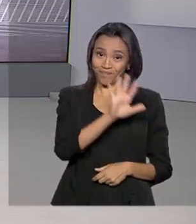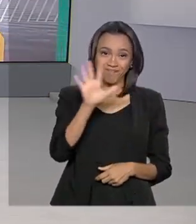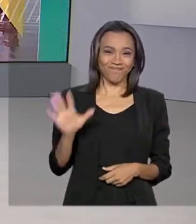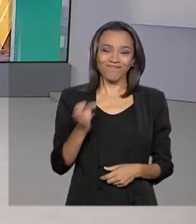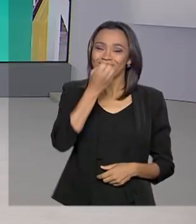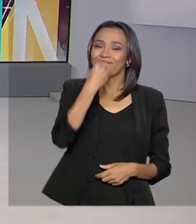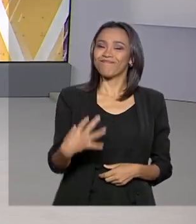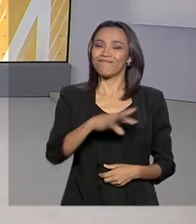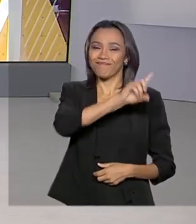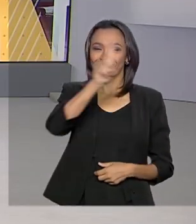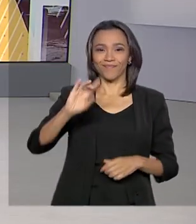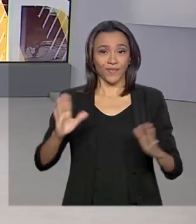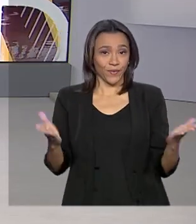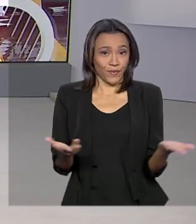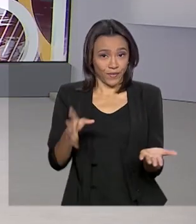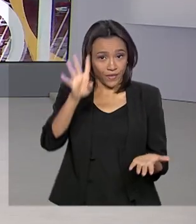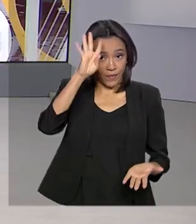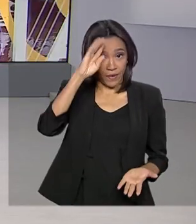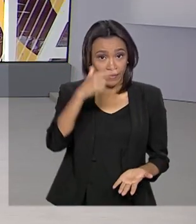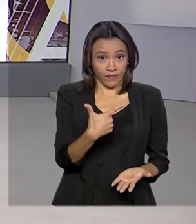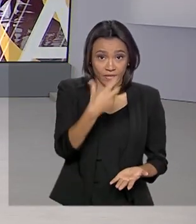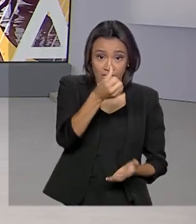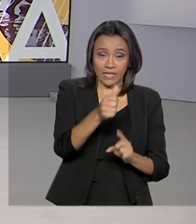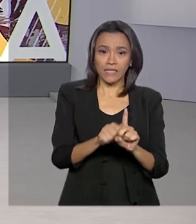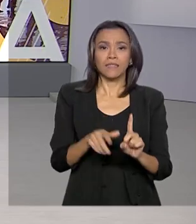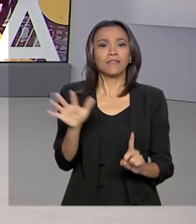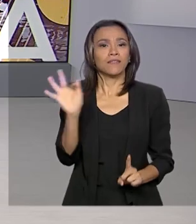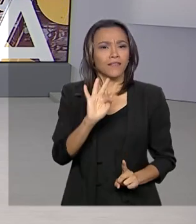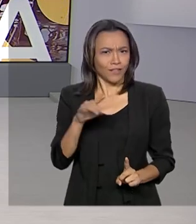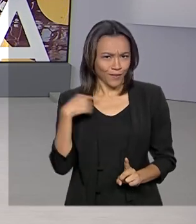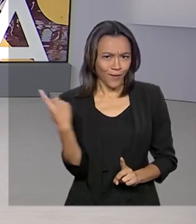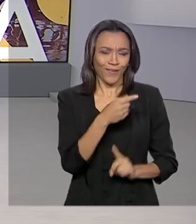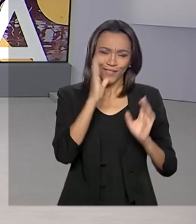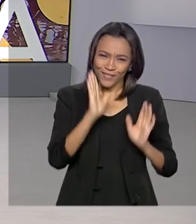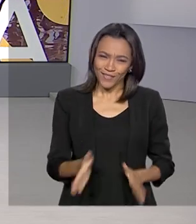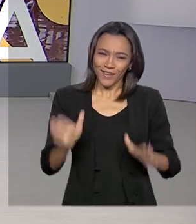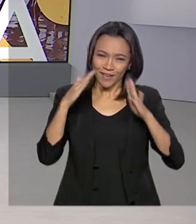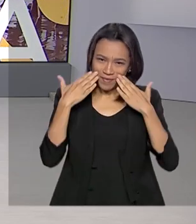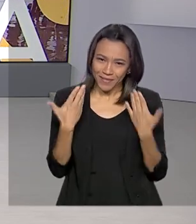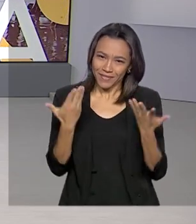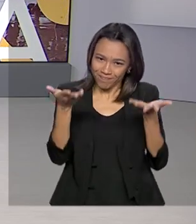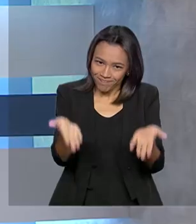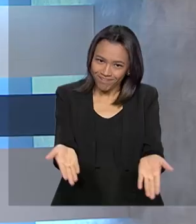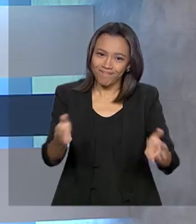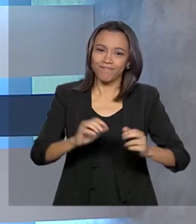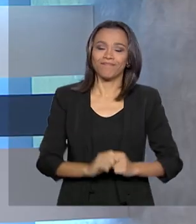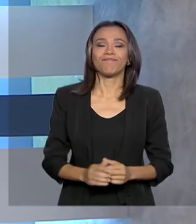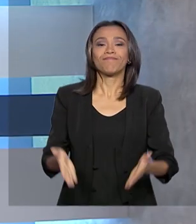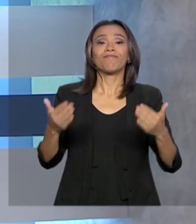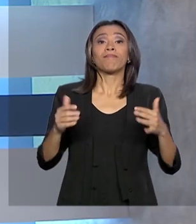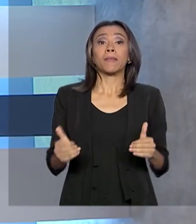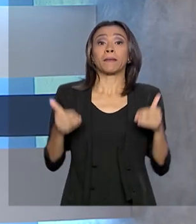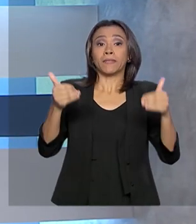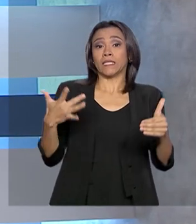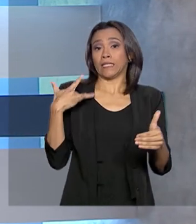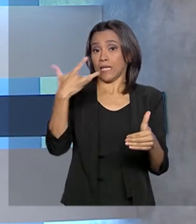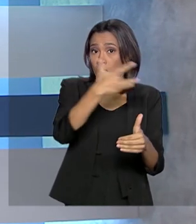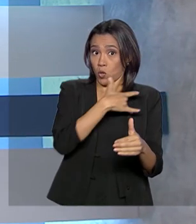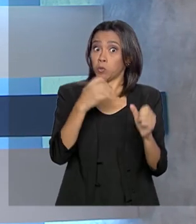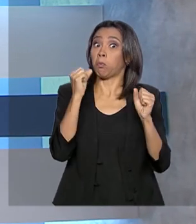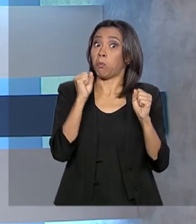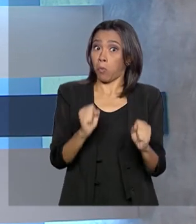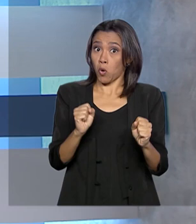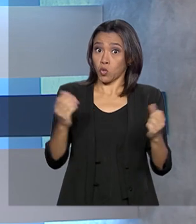Olá, bom dia! Hoje é quarta-feira, 26 de fevereiro. Já estamos no ar com o Brasil em Dia. Ministério da Saúde pode